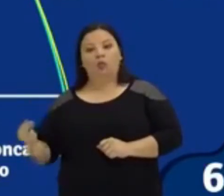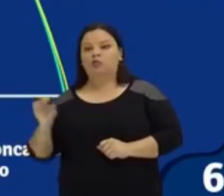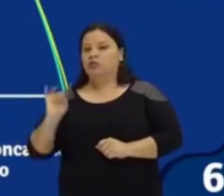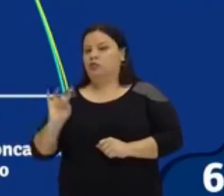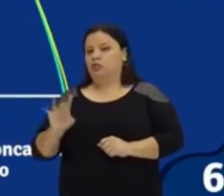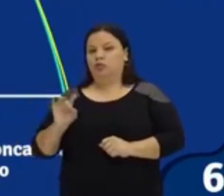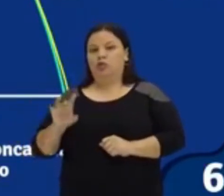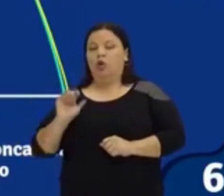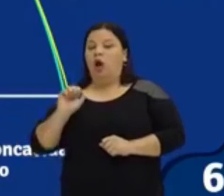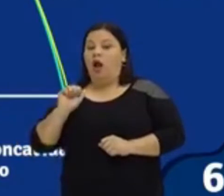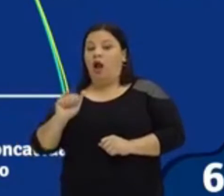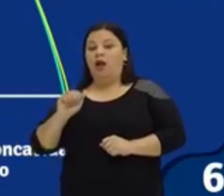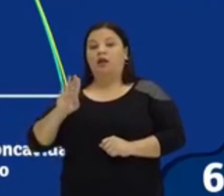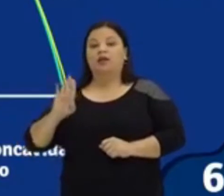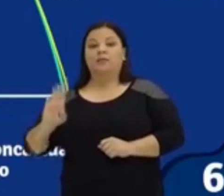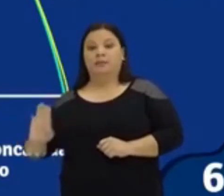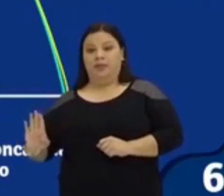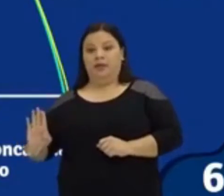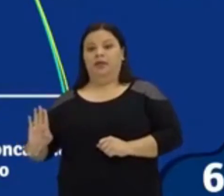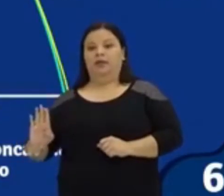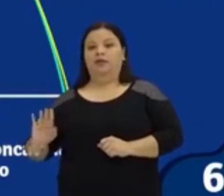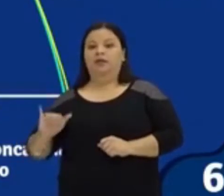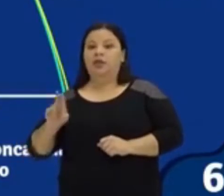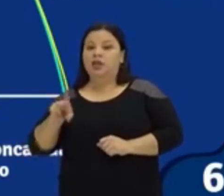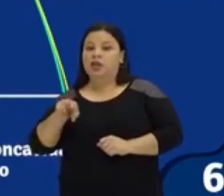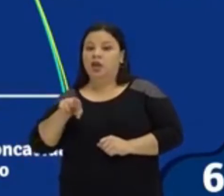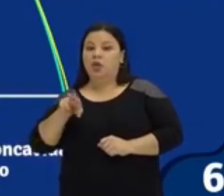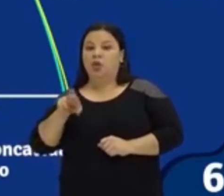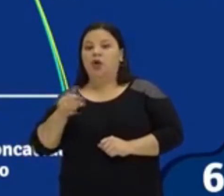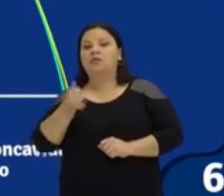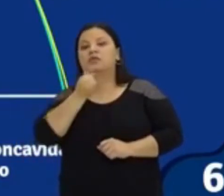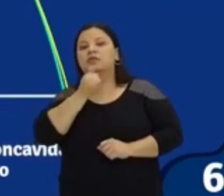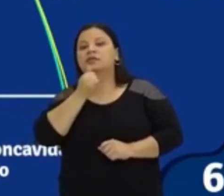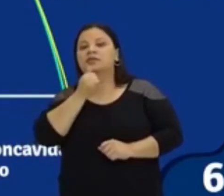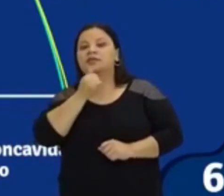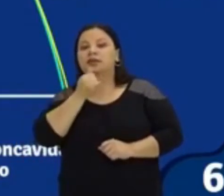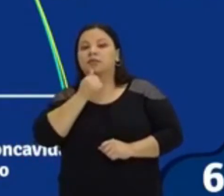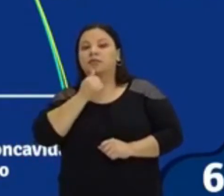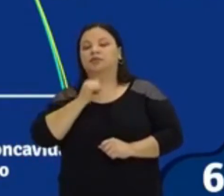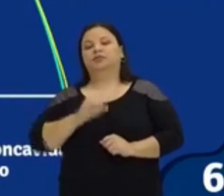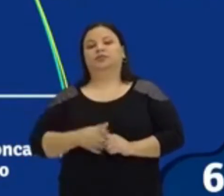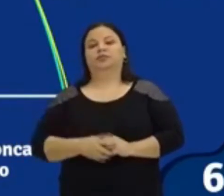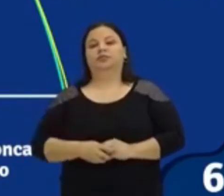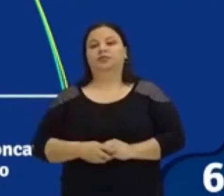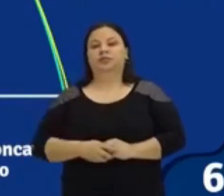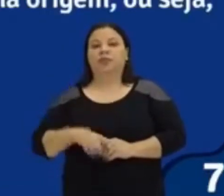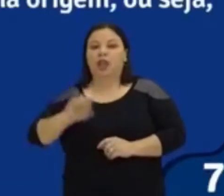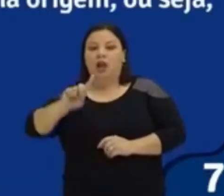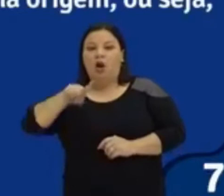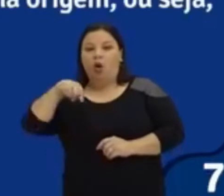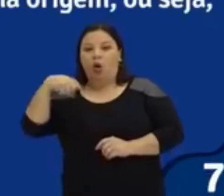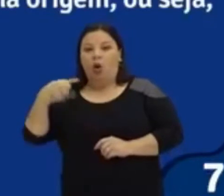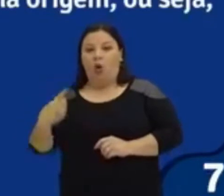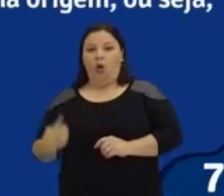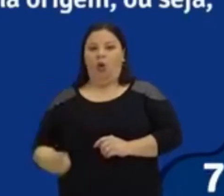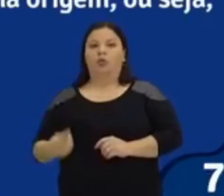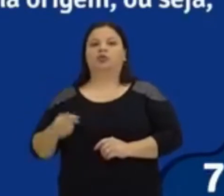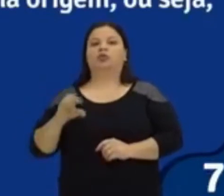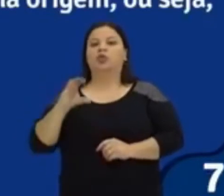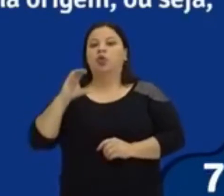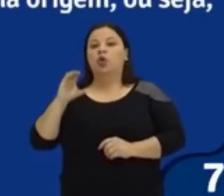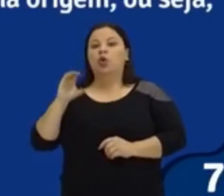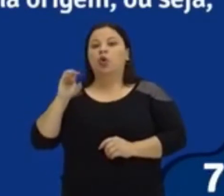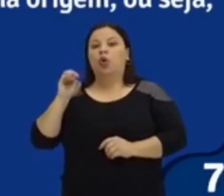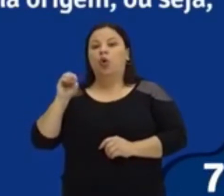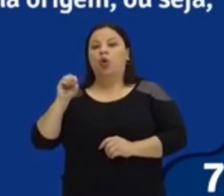cima, se o A for negativo, a concavidade é para baixo. Agora vamos analisar um outro coeficiente aqui, olha, no caso